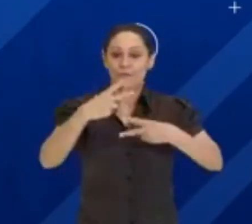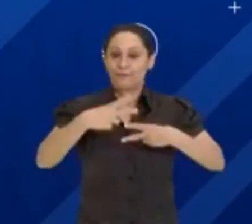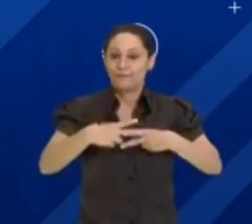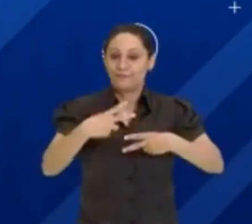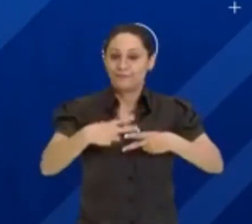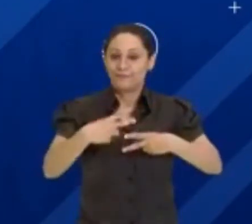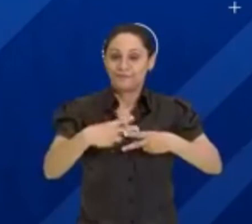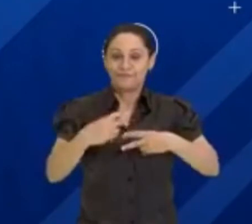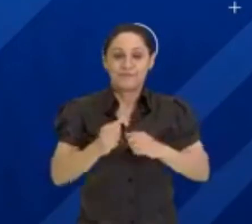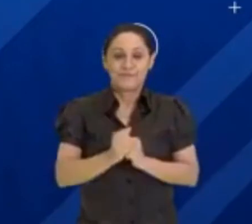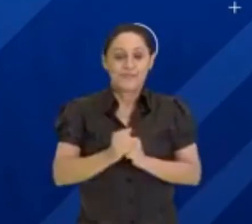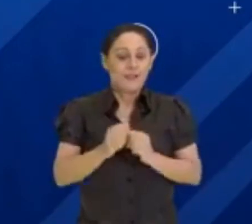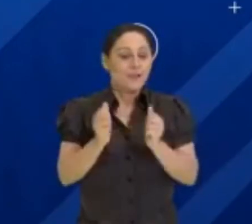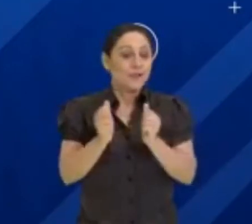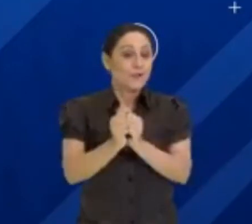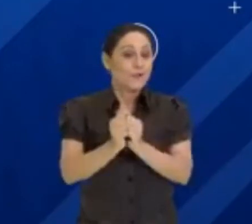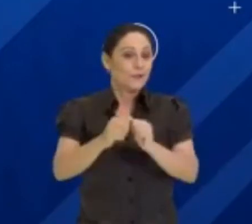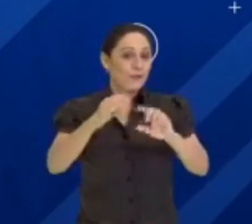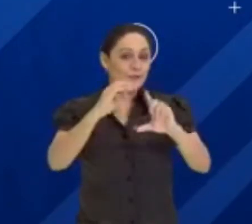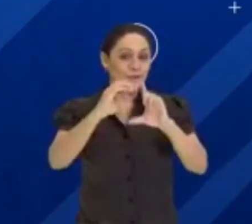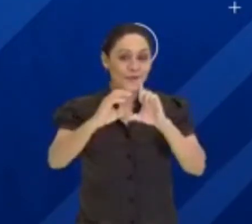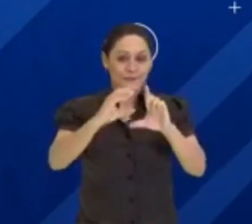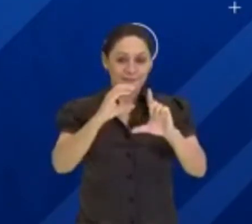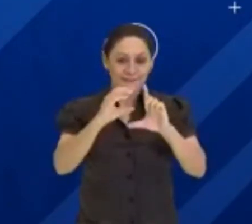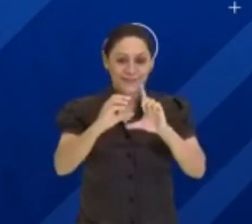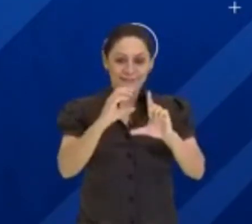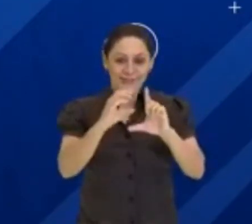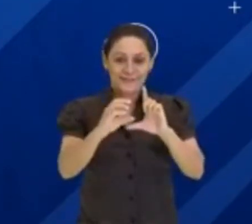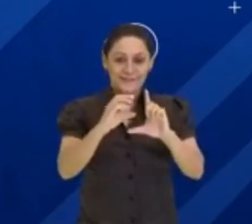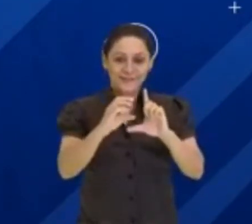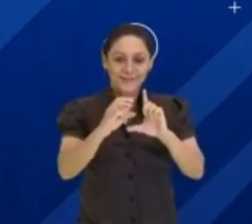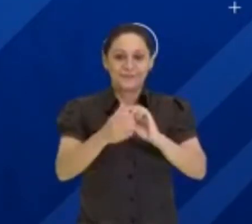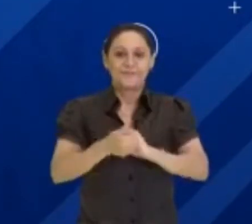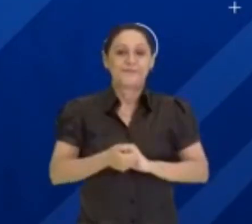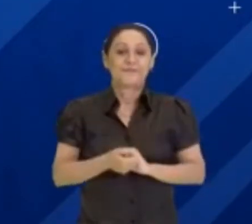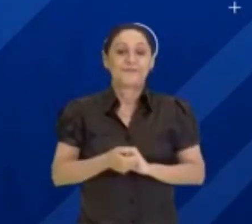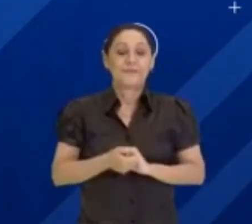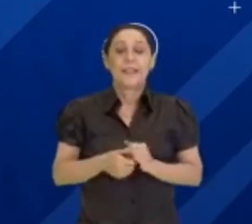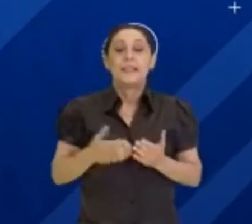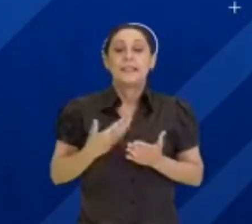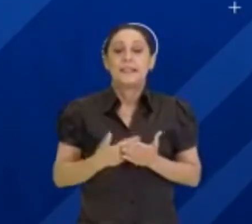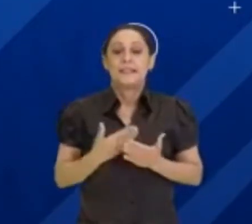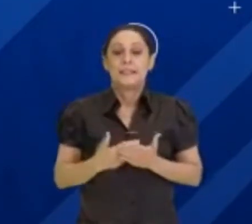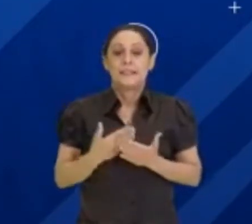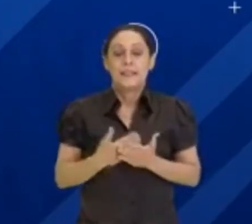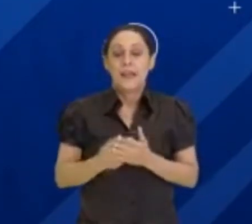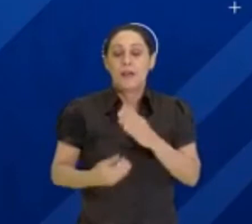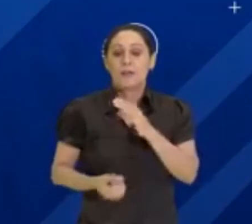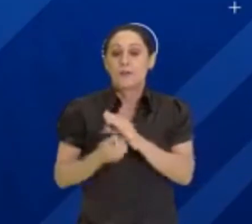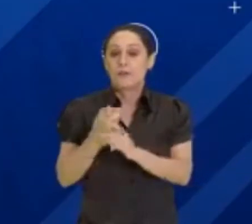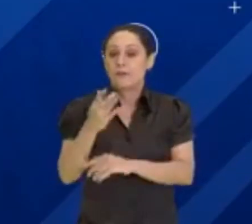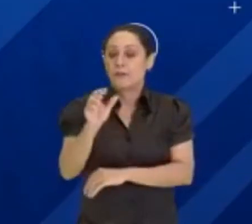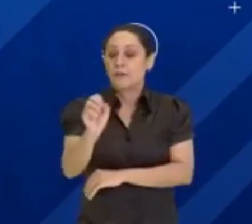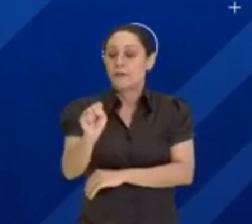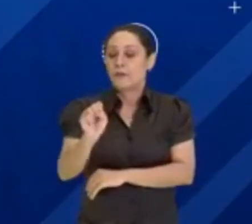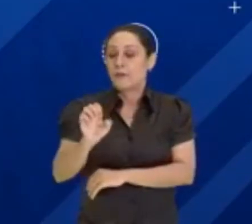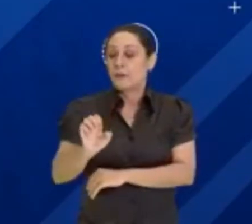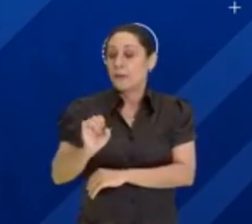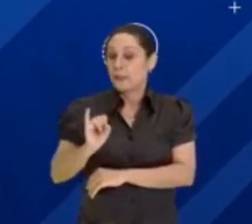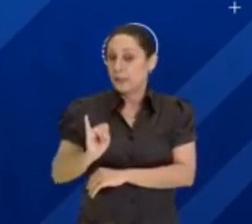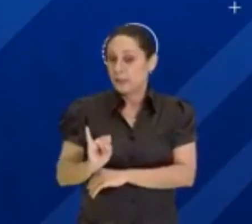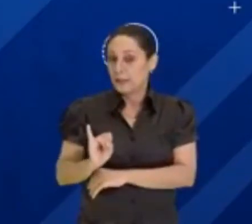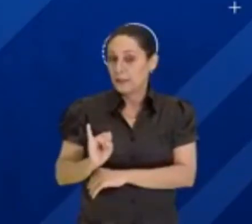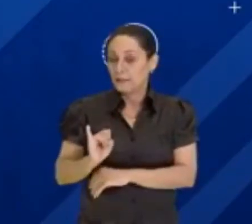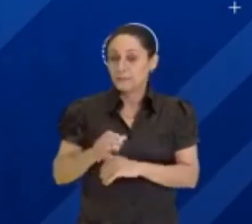de Educação, em parceria com a Rede Cultura de Comunicação. Essas aulas são produzidas pelo Centro de Mídia do